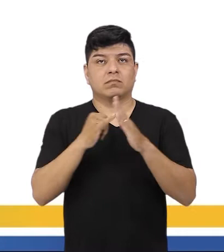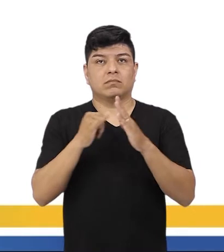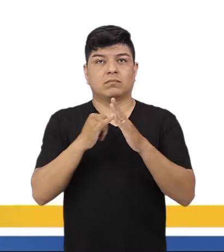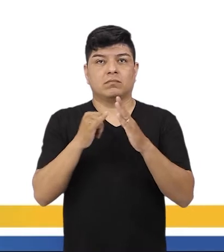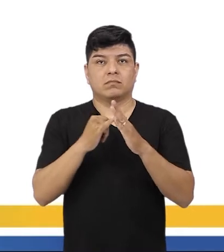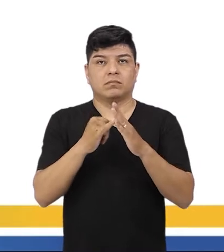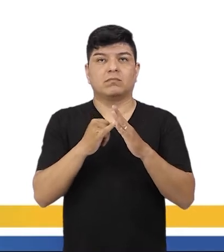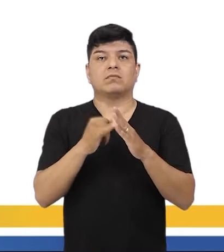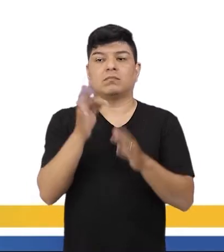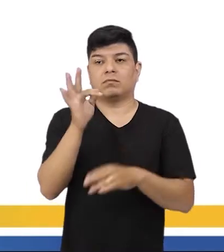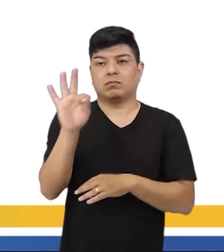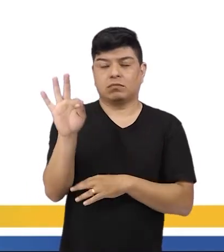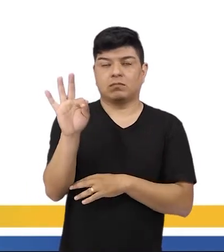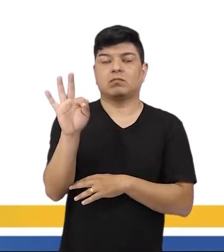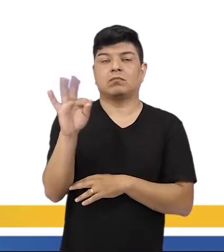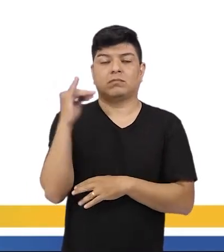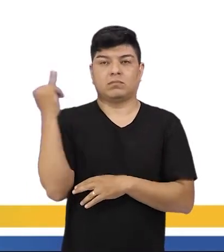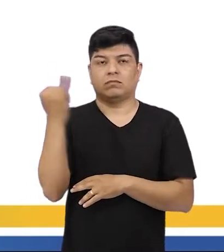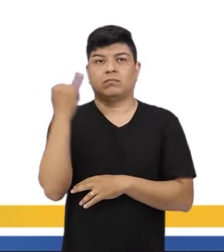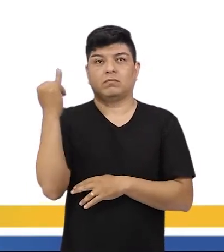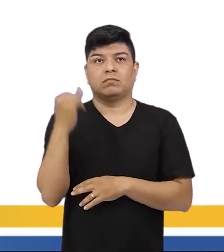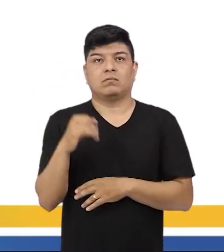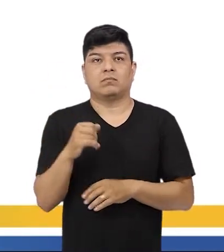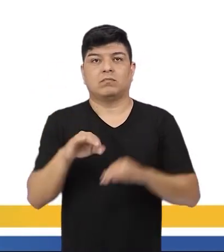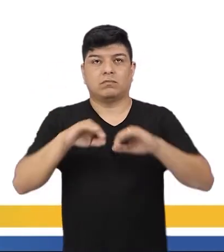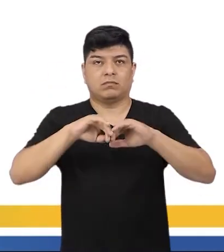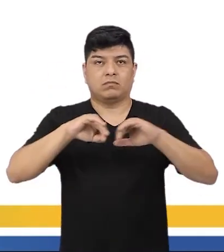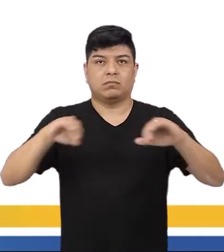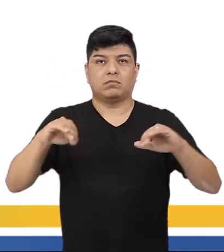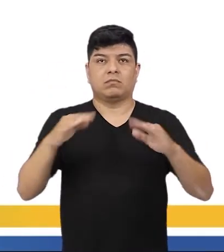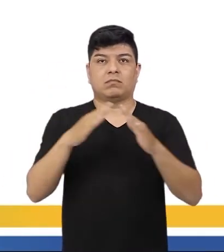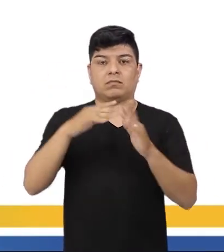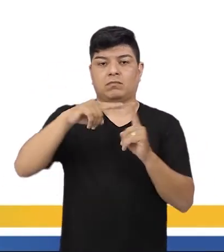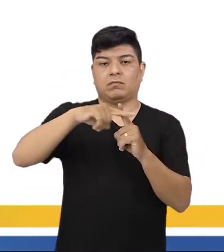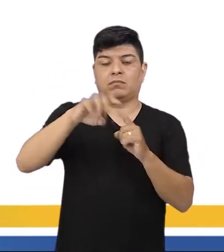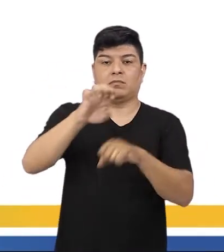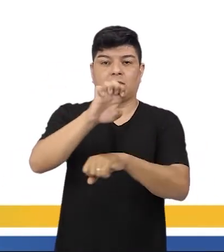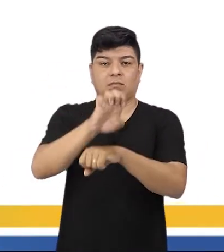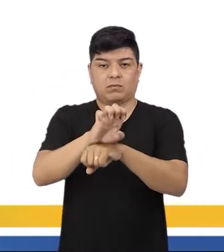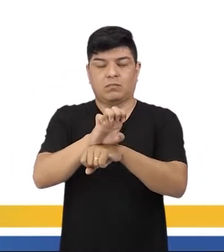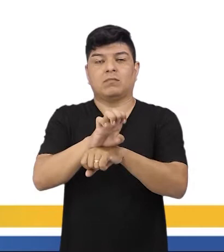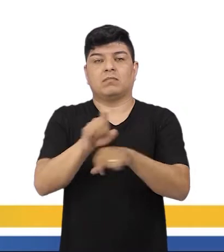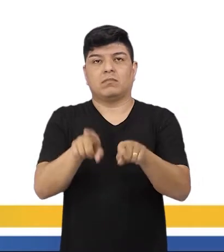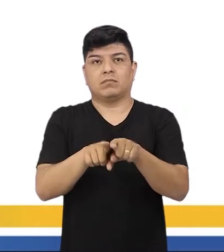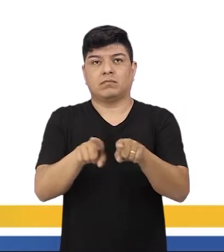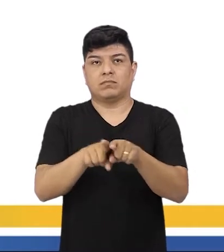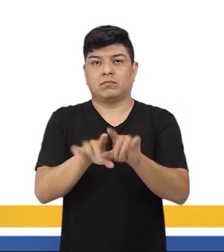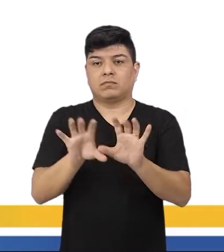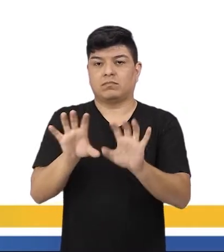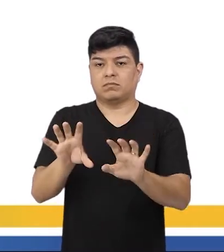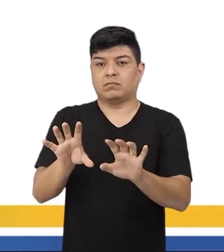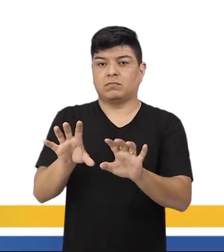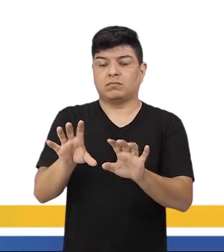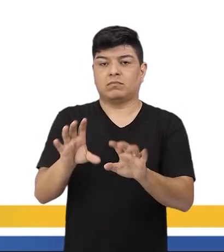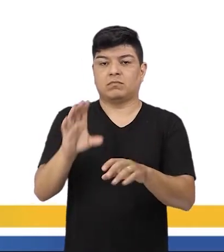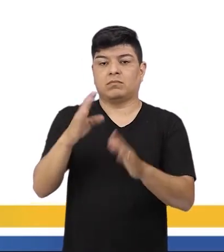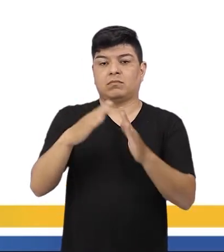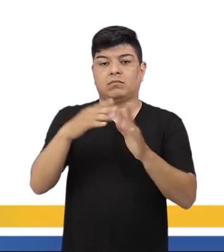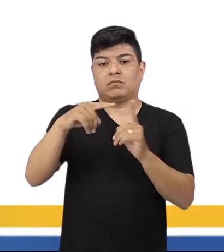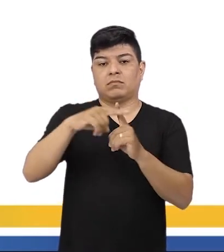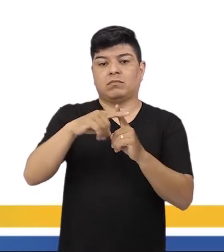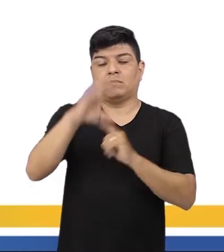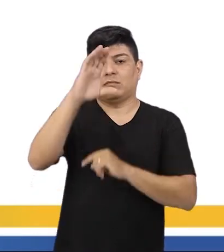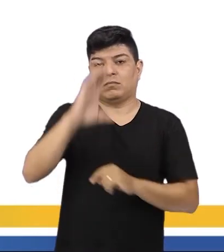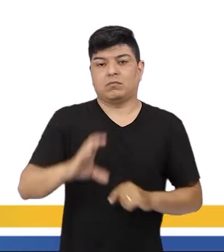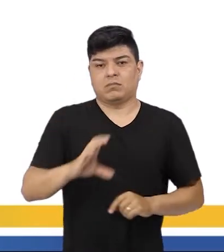instituição do federalismo, muito importante. A separação entre a igreja e o Estado, né? Até então, a igreja católica,